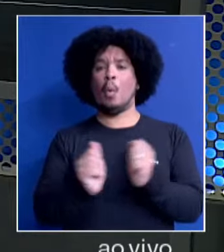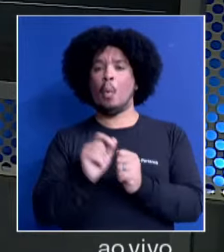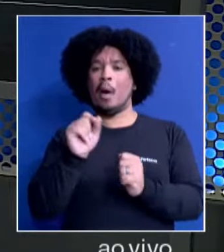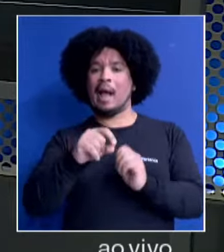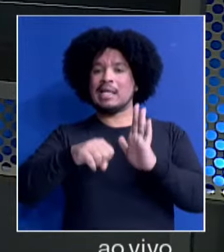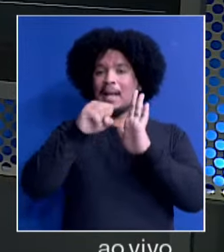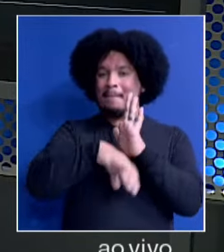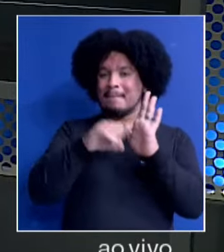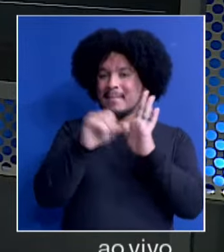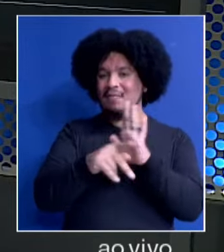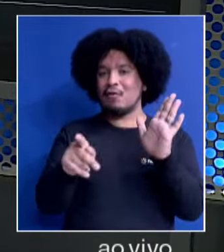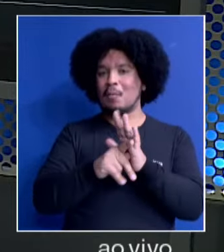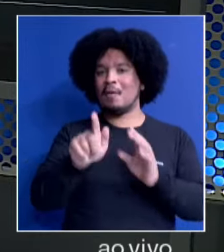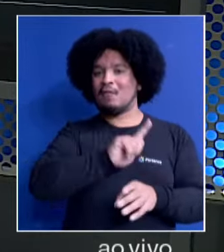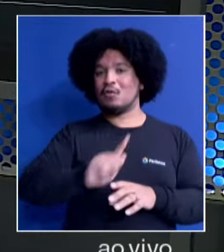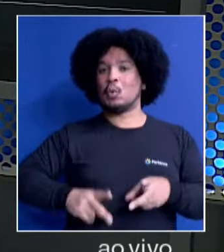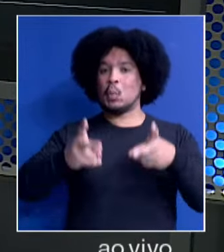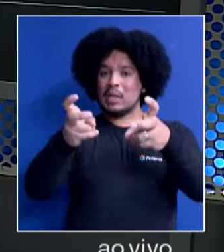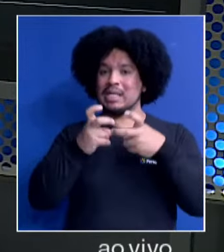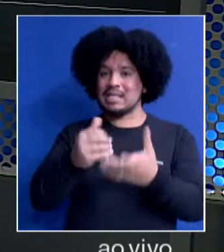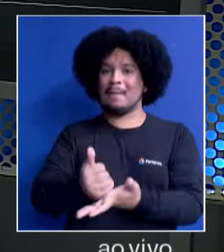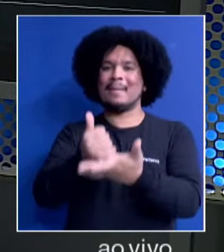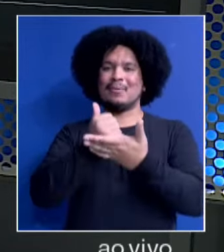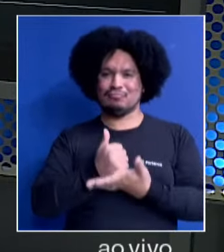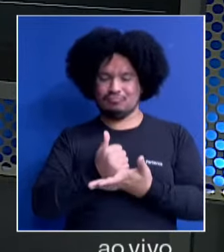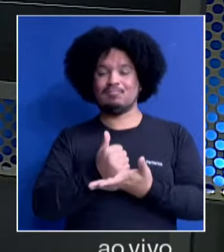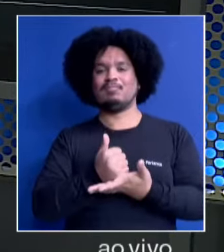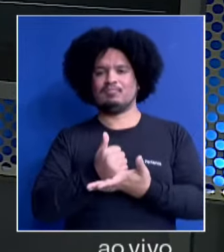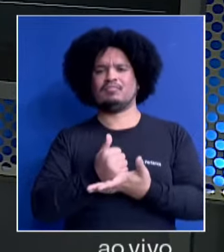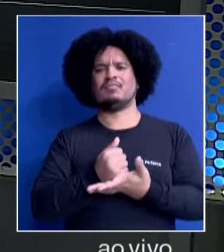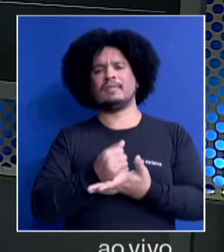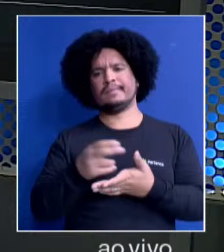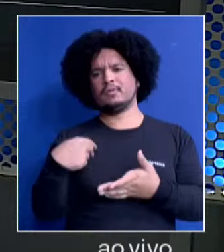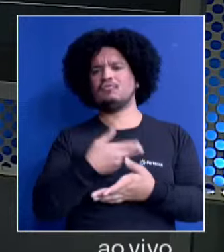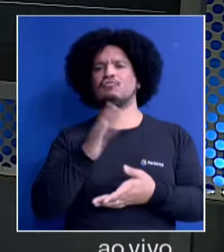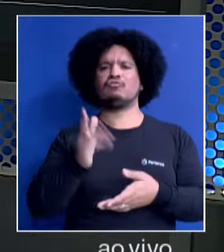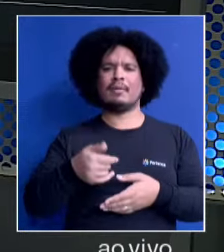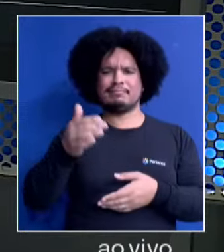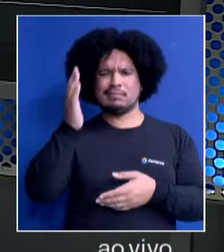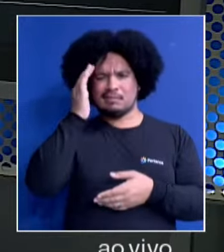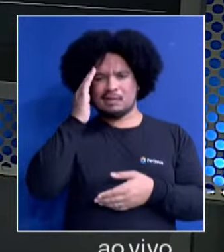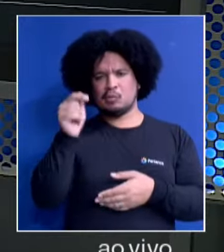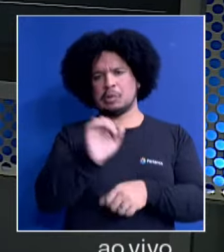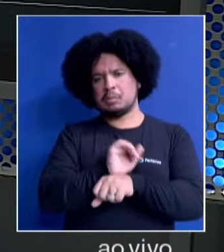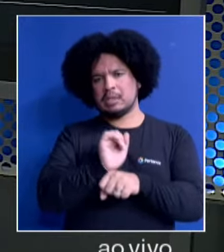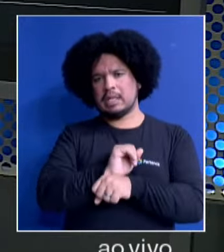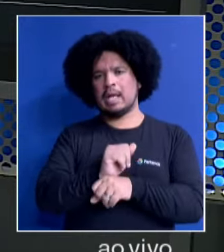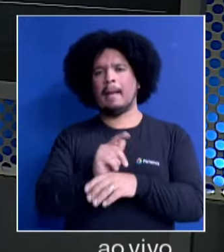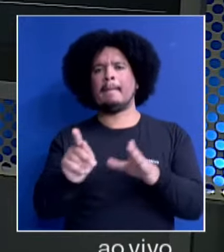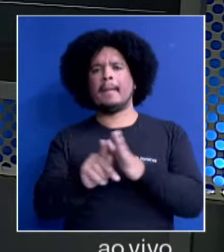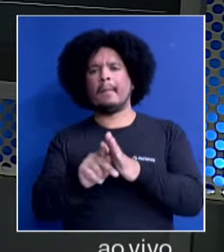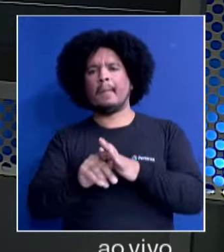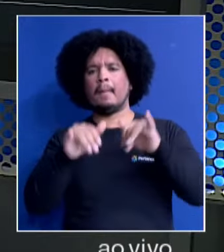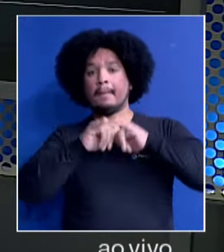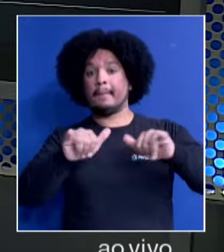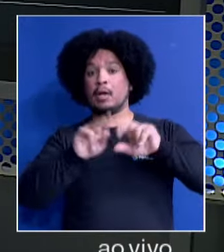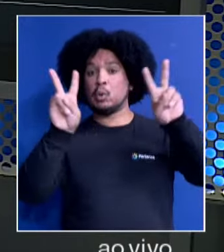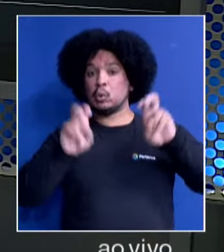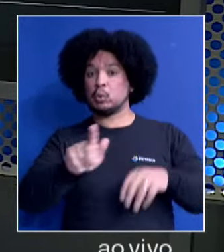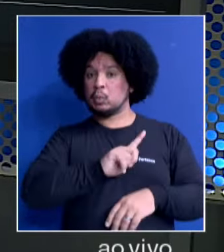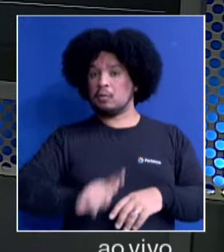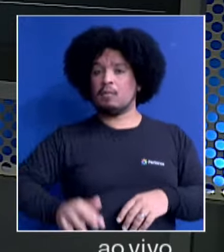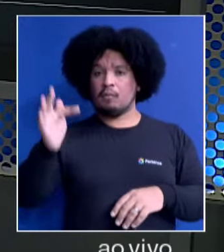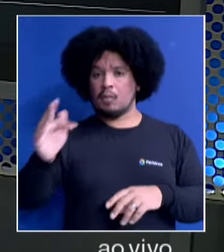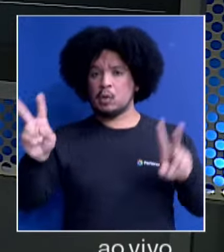pacotaço aí, receber um auxílio. Já era esperado, né, um posicionamento por parte do governo federal sobre essa